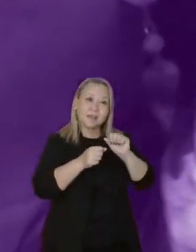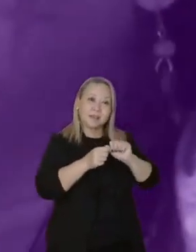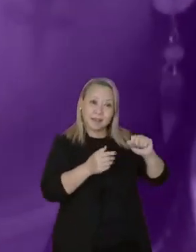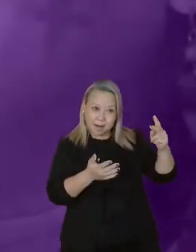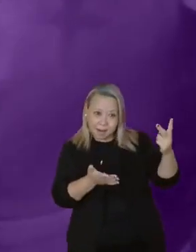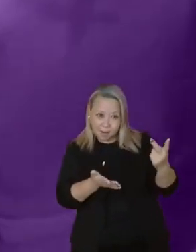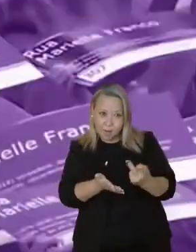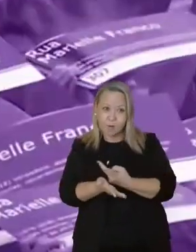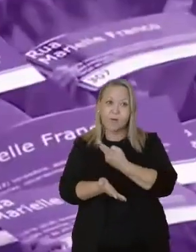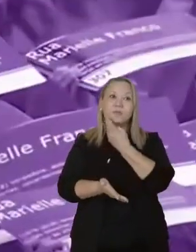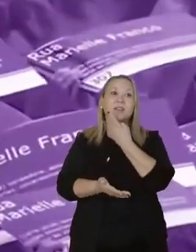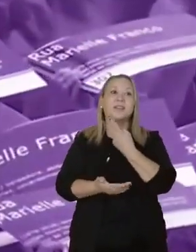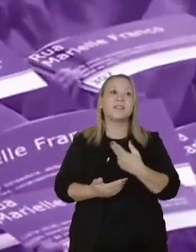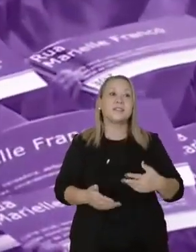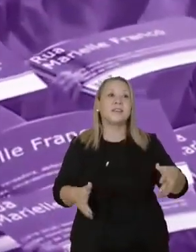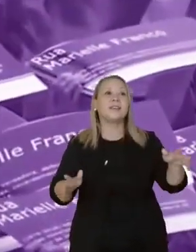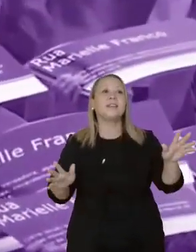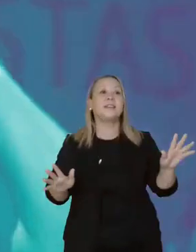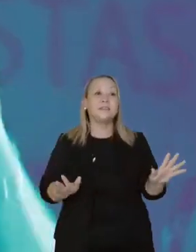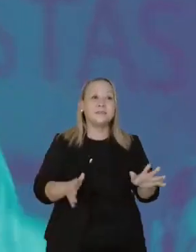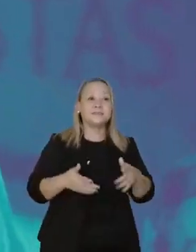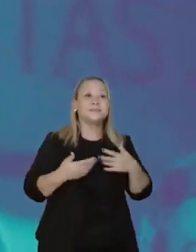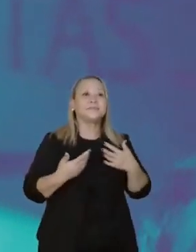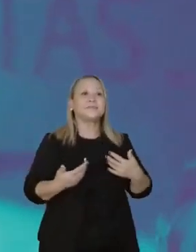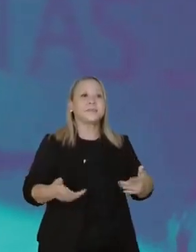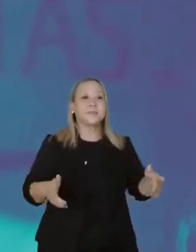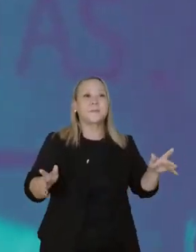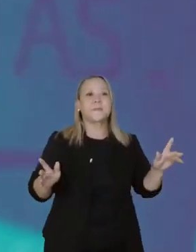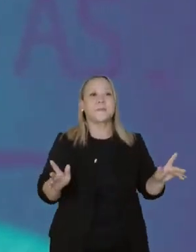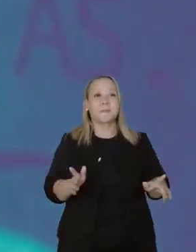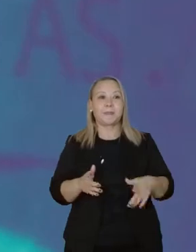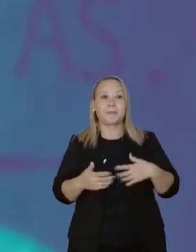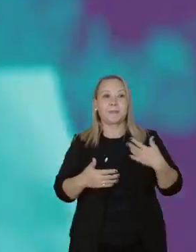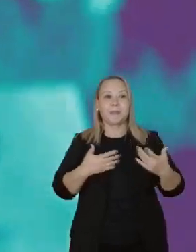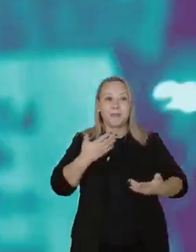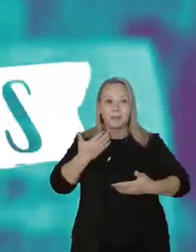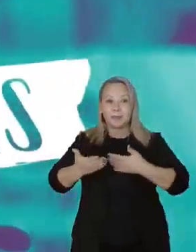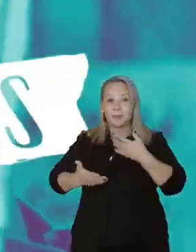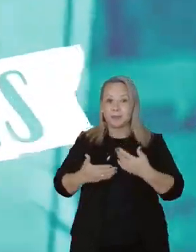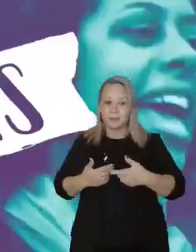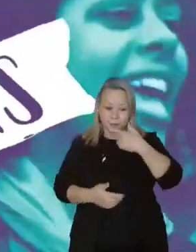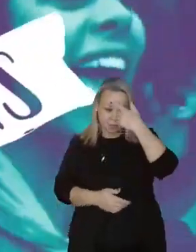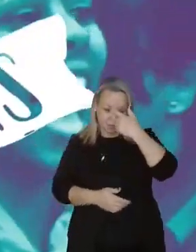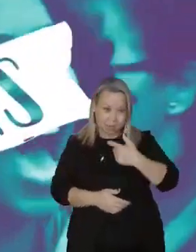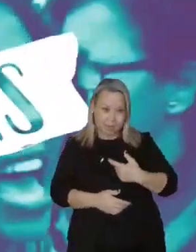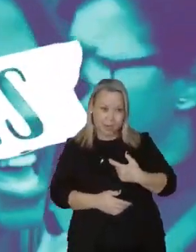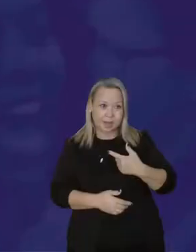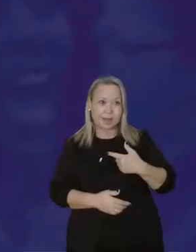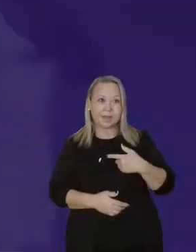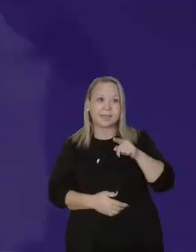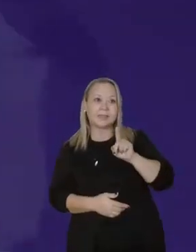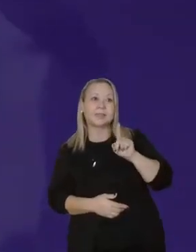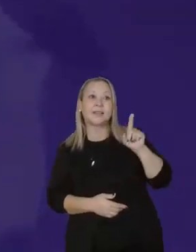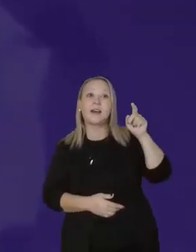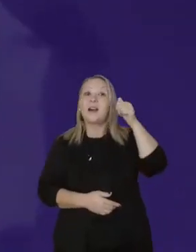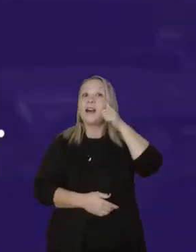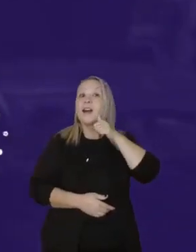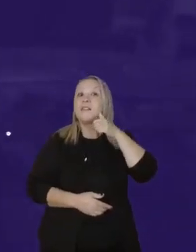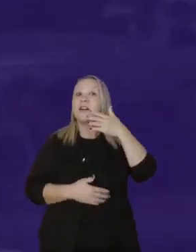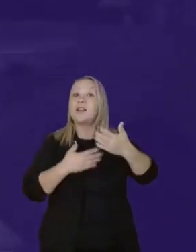acontecer Eu sou uma delas